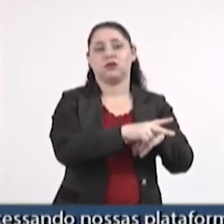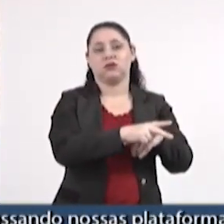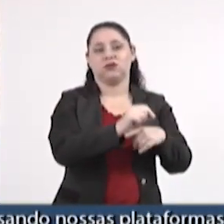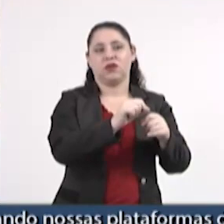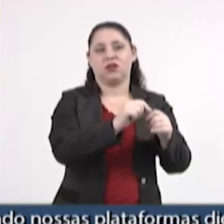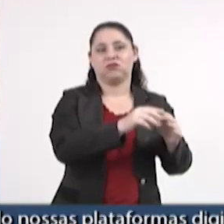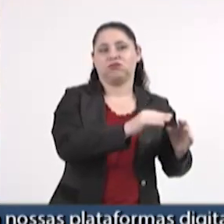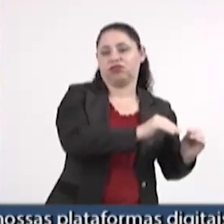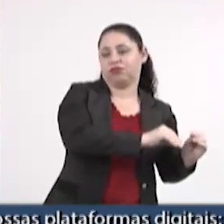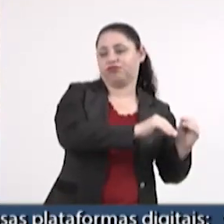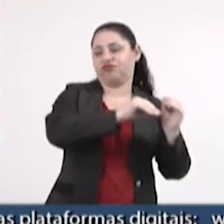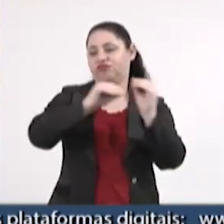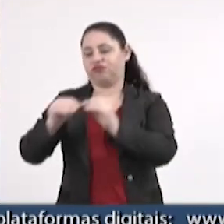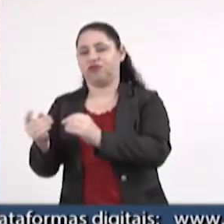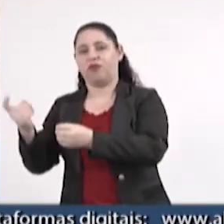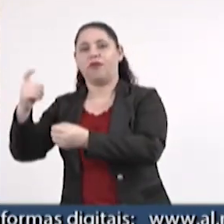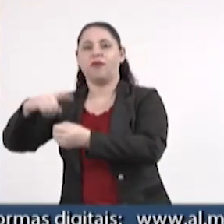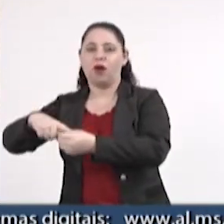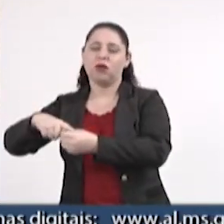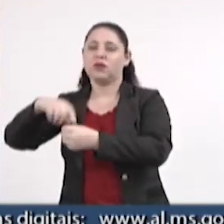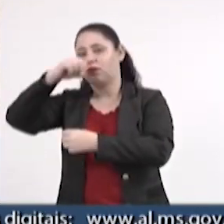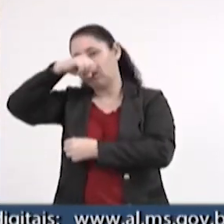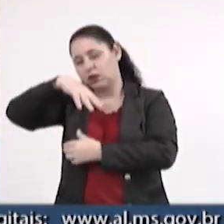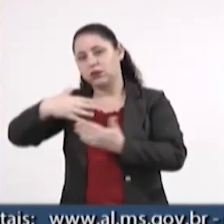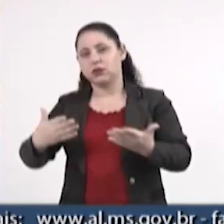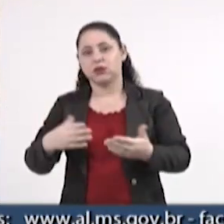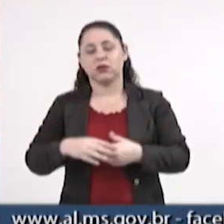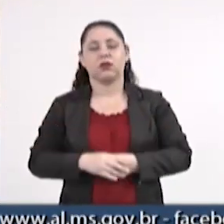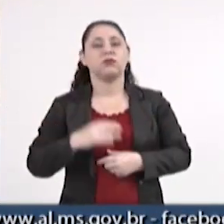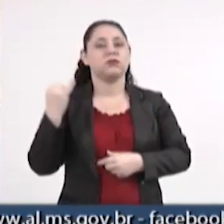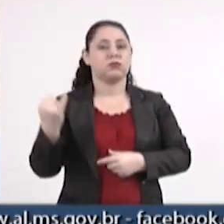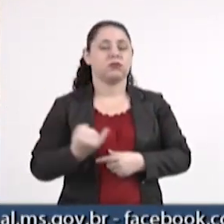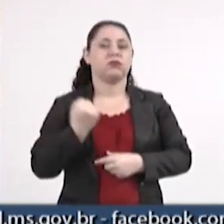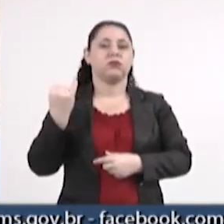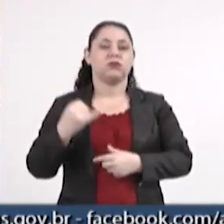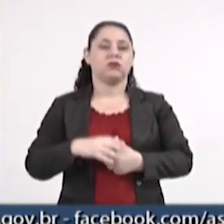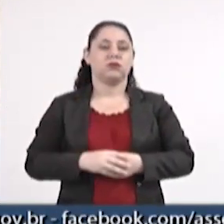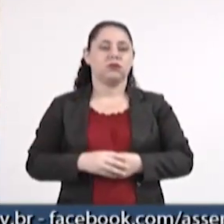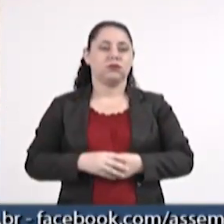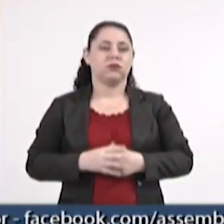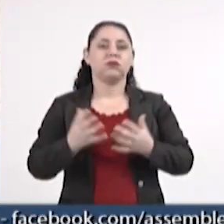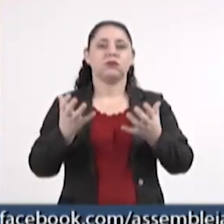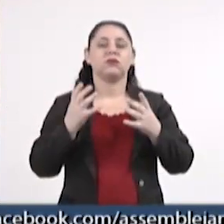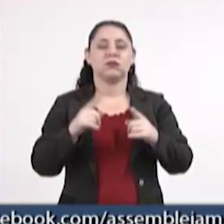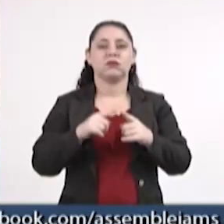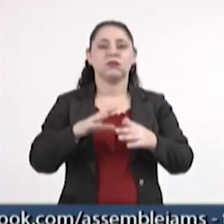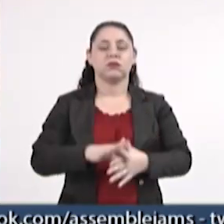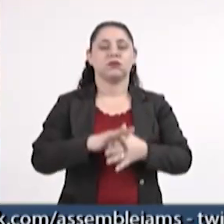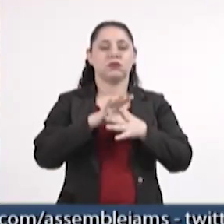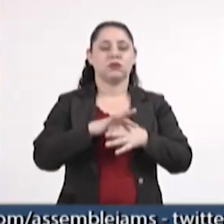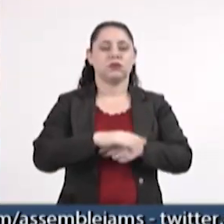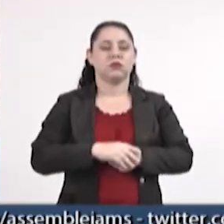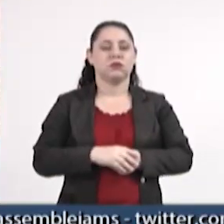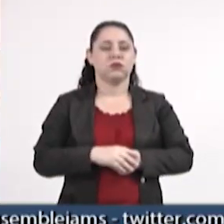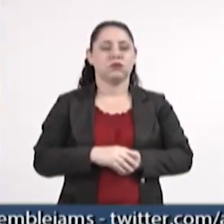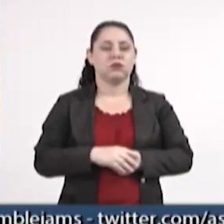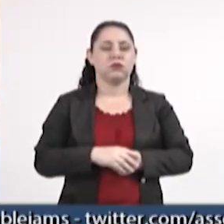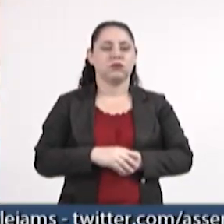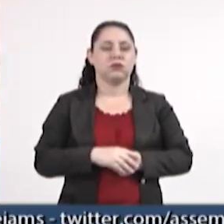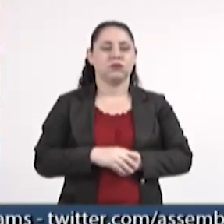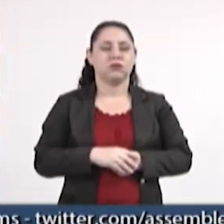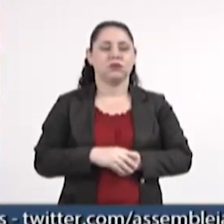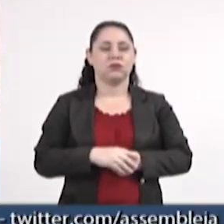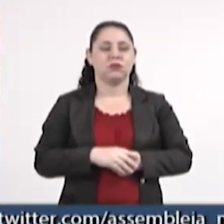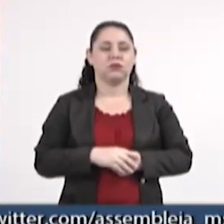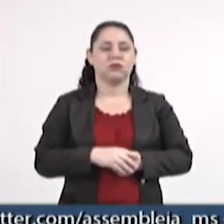essas mulheres de volta para o ciclo da violência. Então isso é muito importante. Queria também destacar... Tempo. Ah,